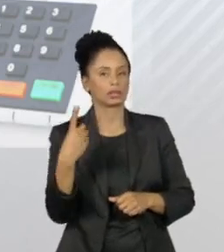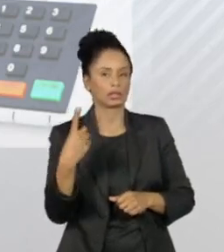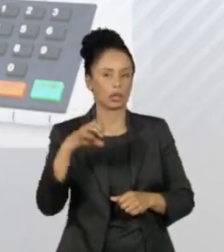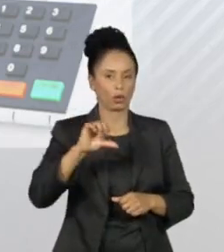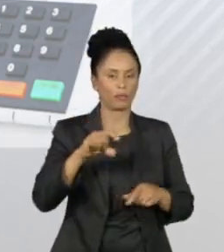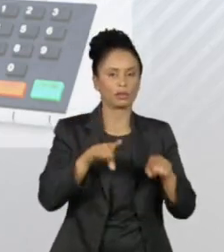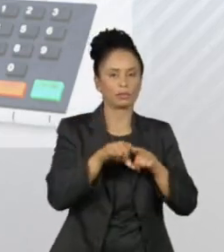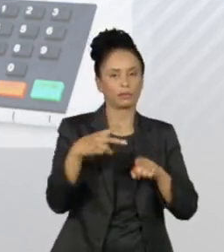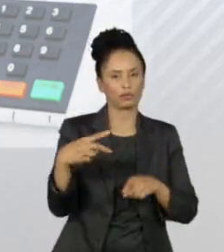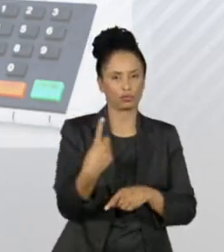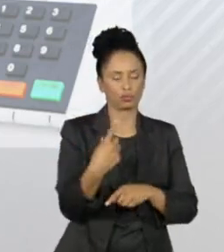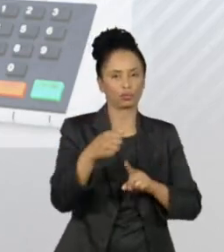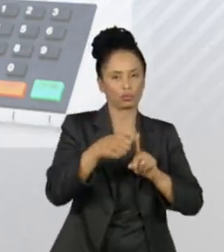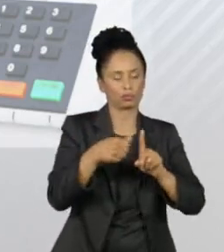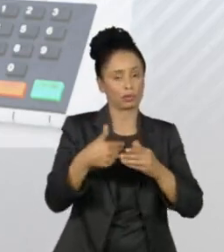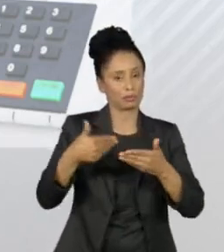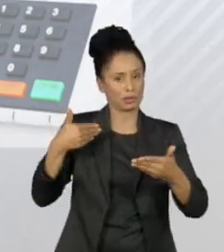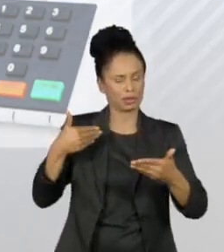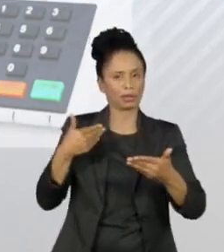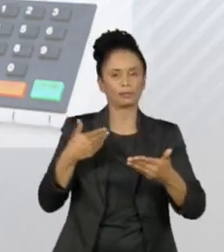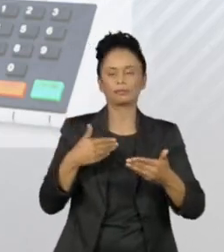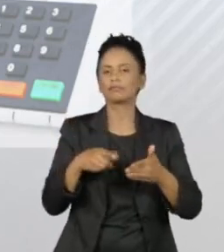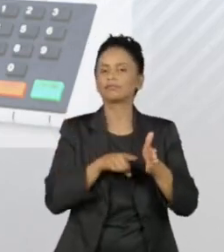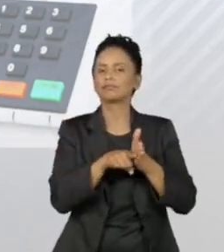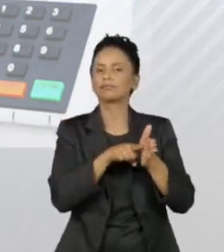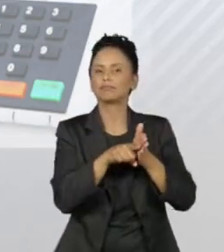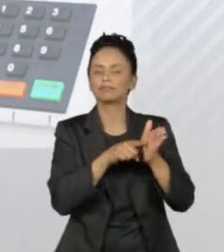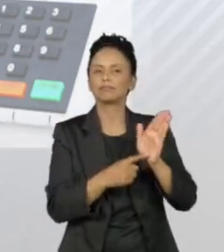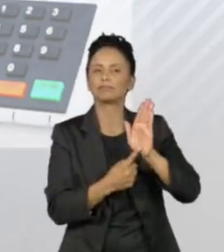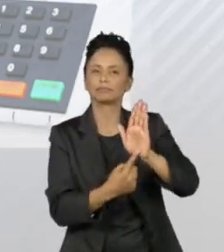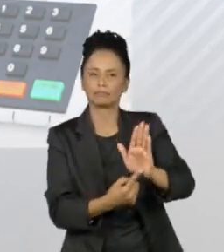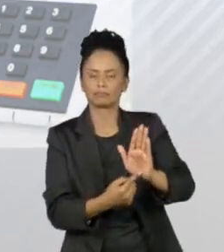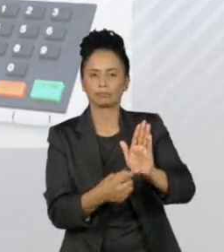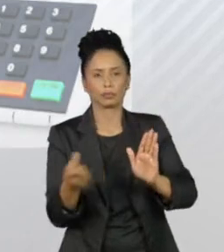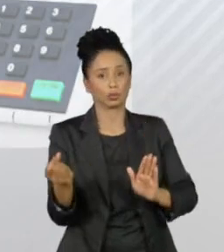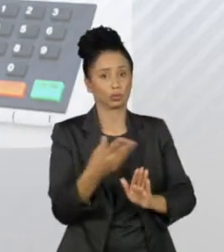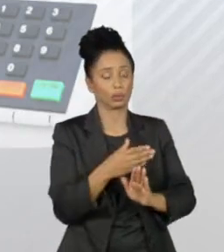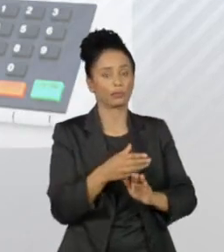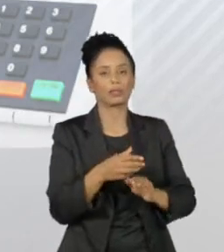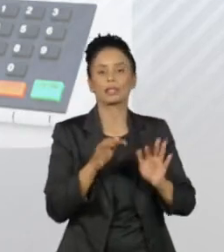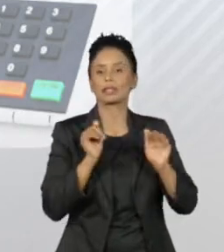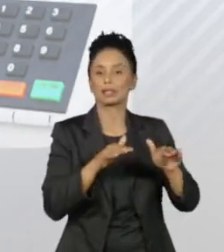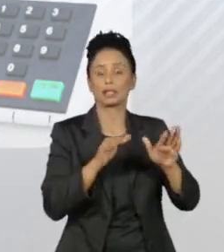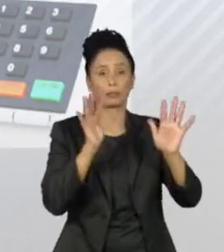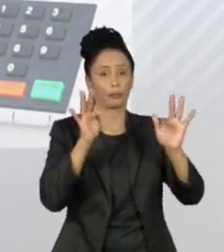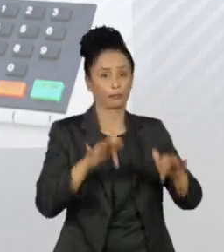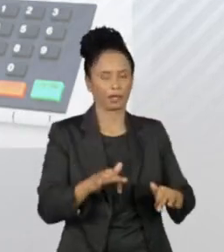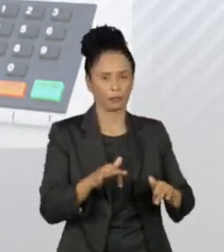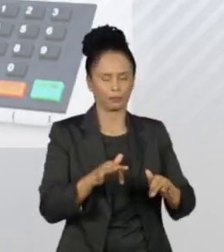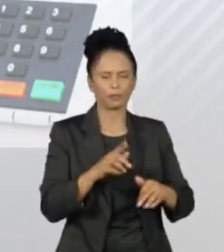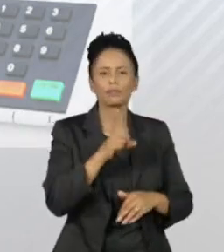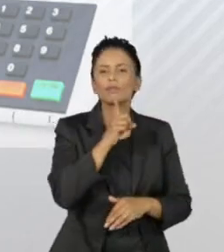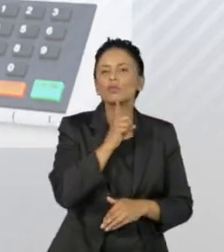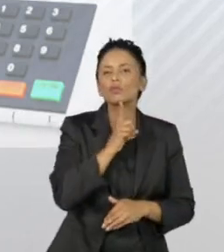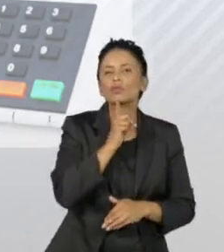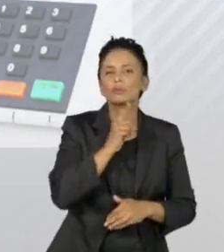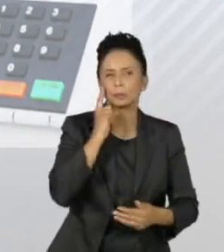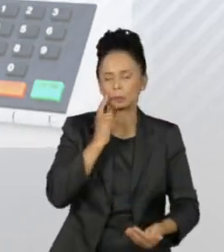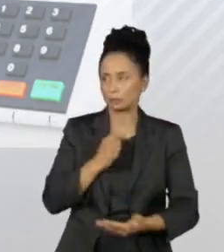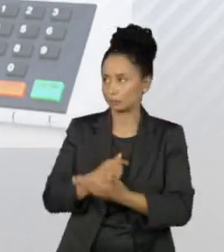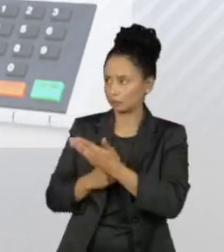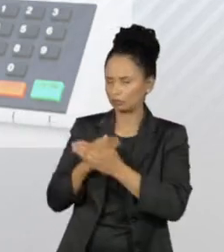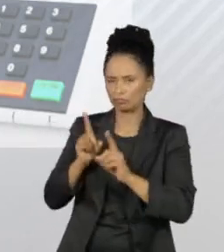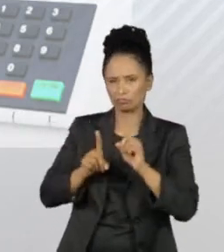E 24% na pesquisa mais recente, no final de setembro. O atual governador Rodrigo Garcia, que concorre à